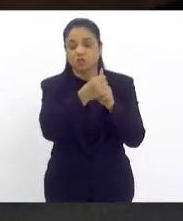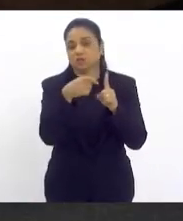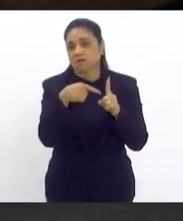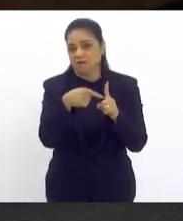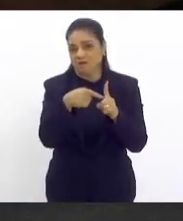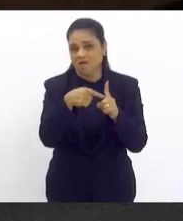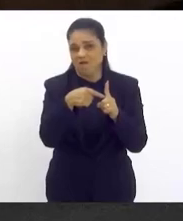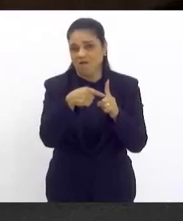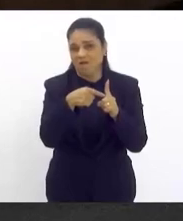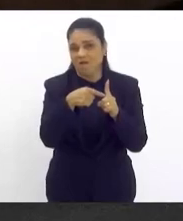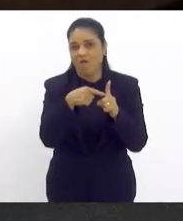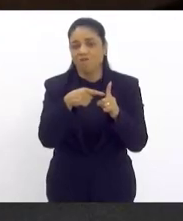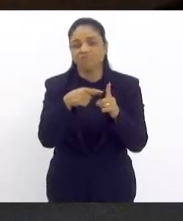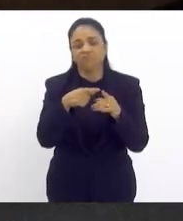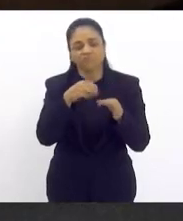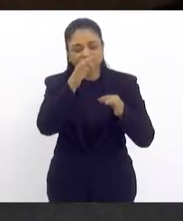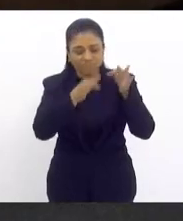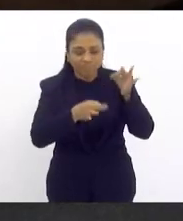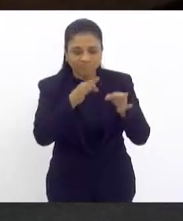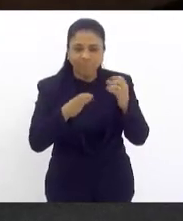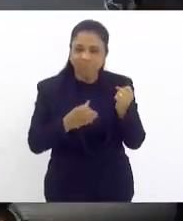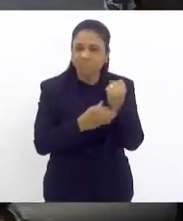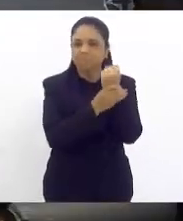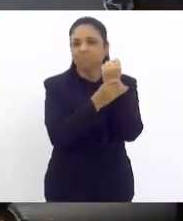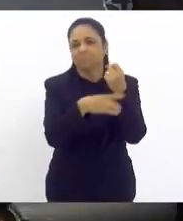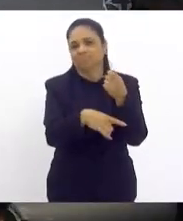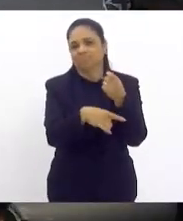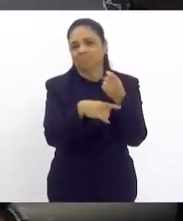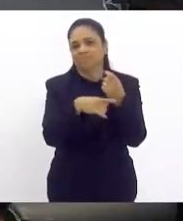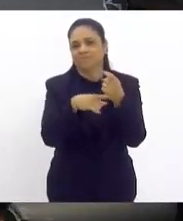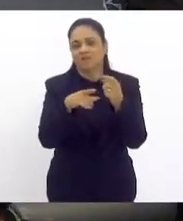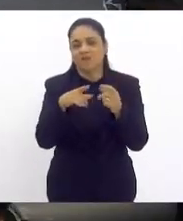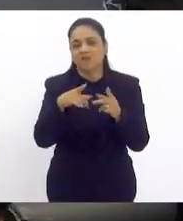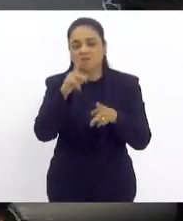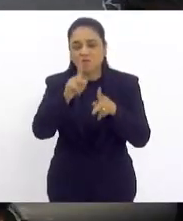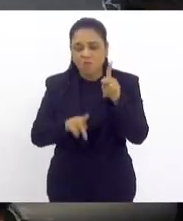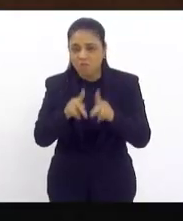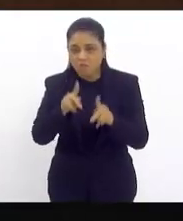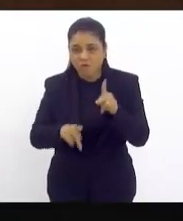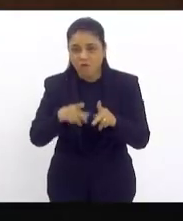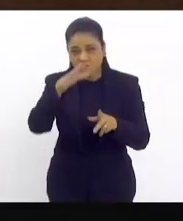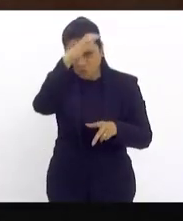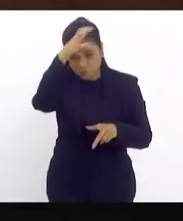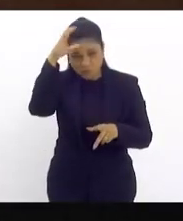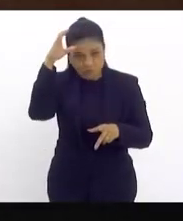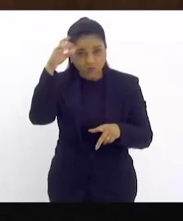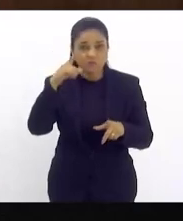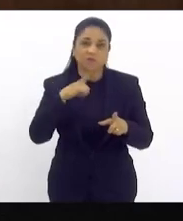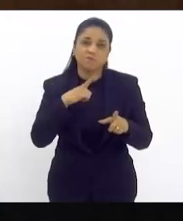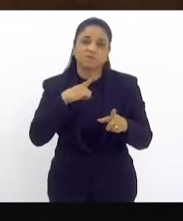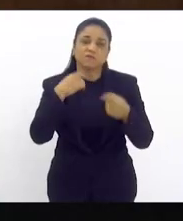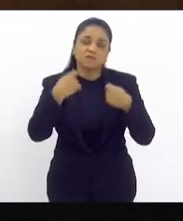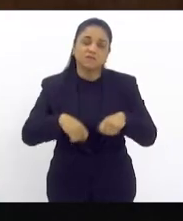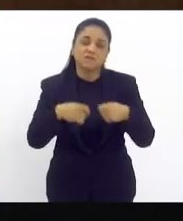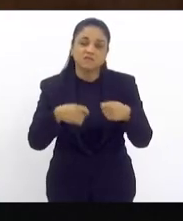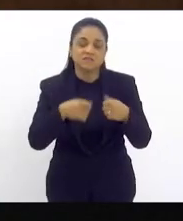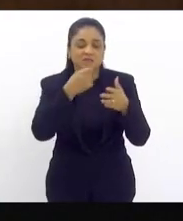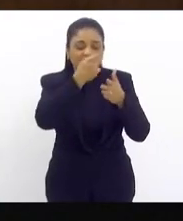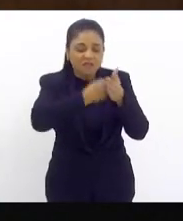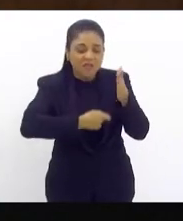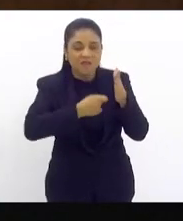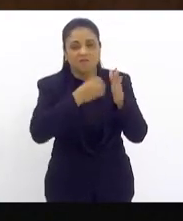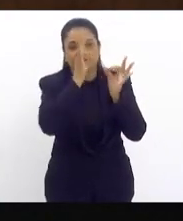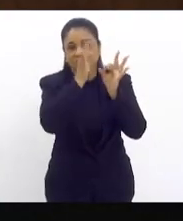principalmente para o consumidor, aquele que detém a possibilidade de ter acesso à tarifa social, que são as pessoas mais